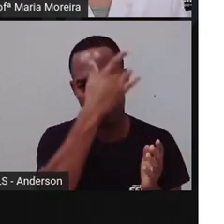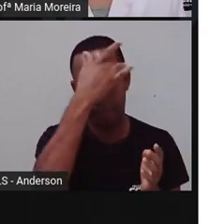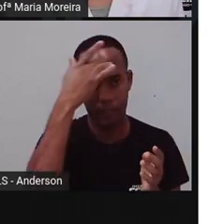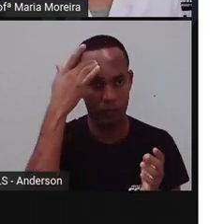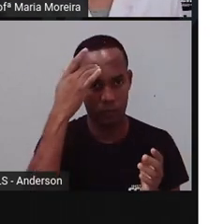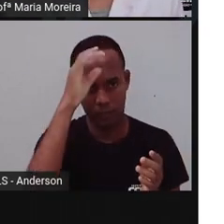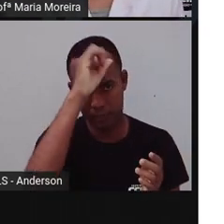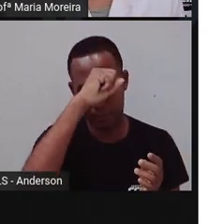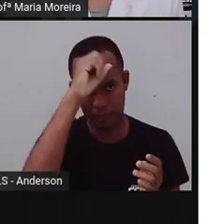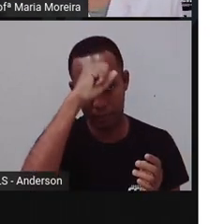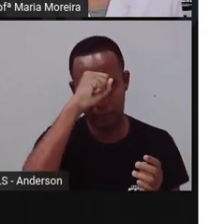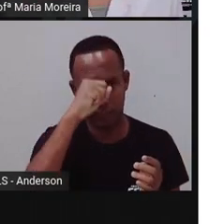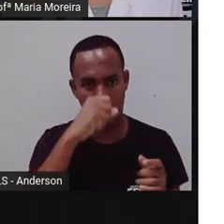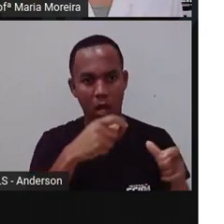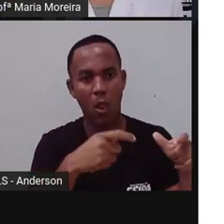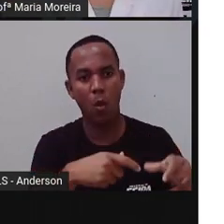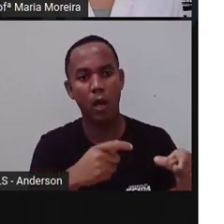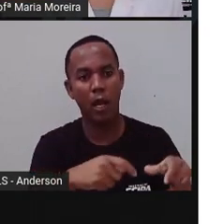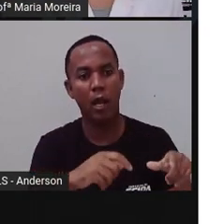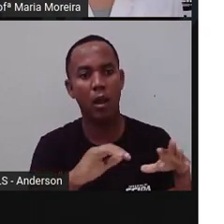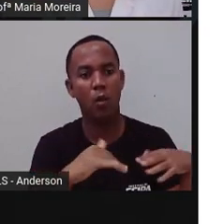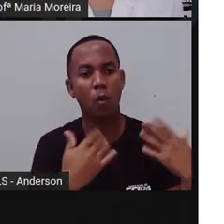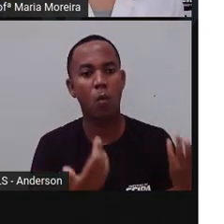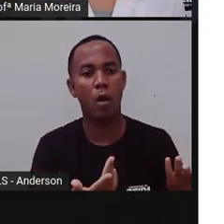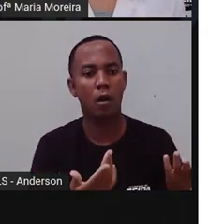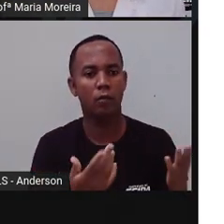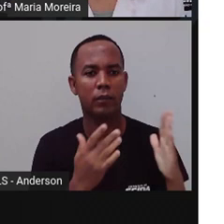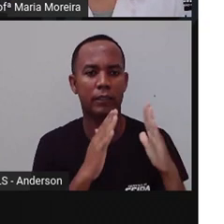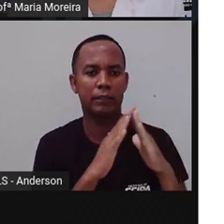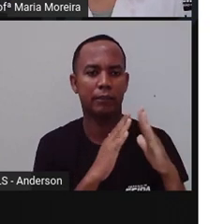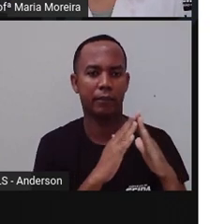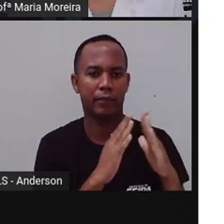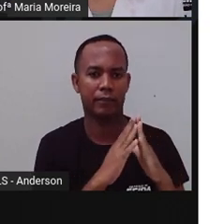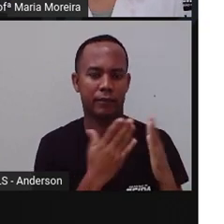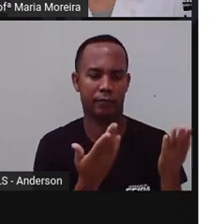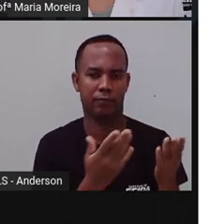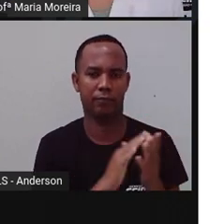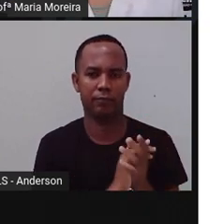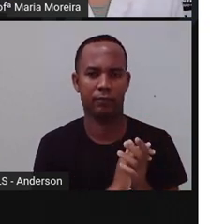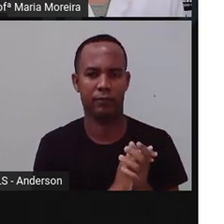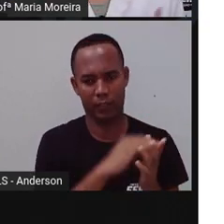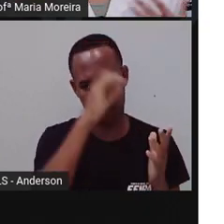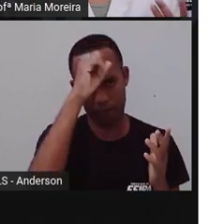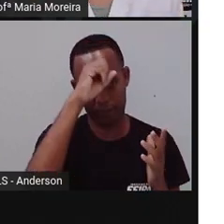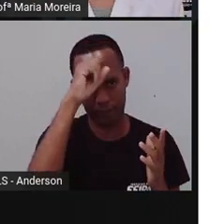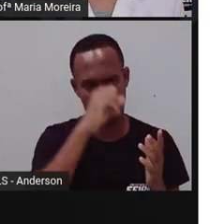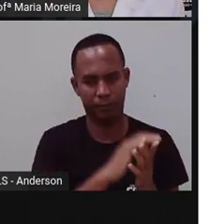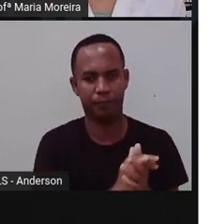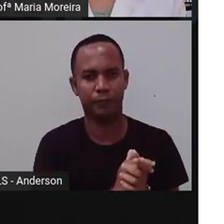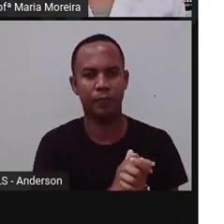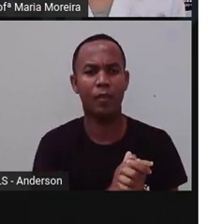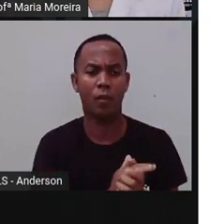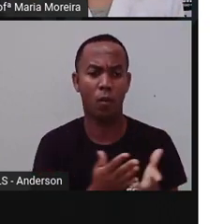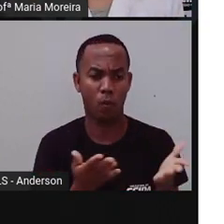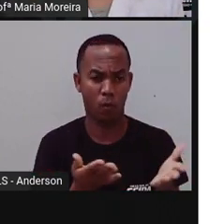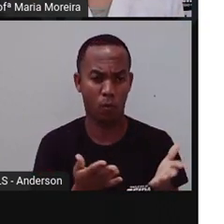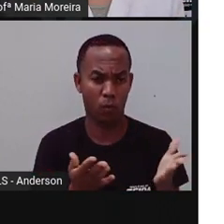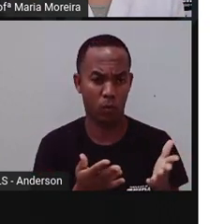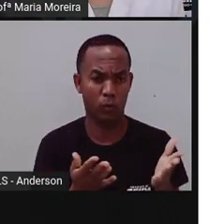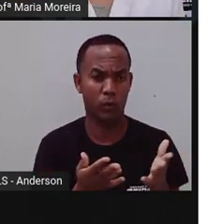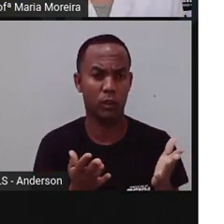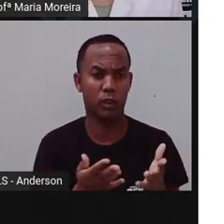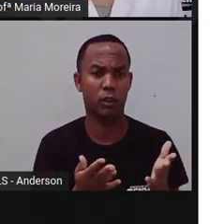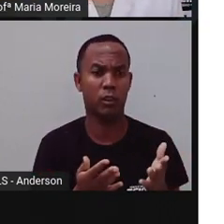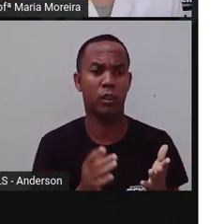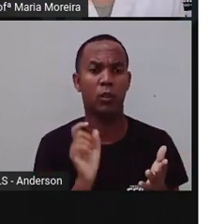aonde? Em casa. Em casa também se aprende. Não é isso? Hoje, nesse momento que a gente está,